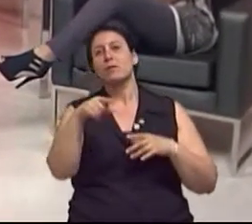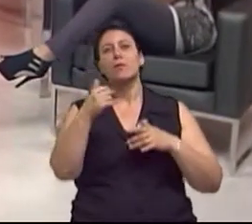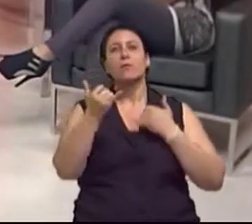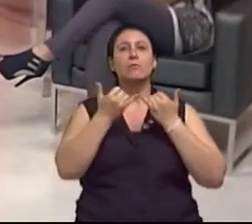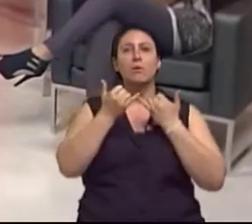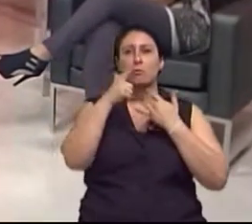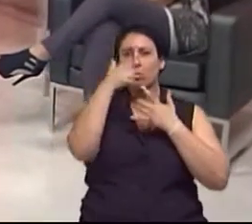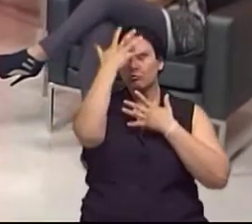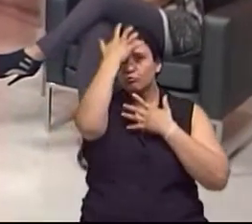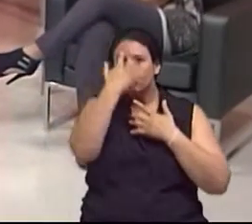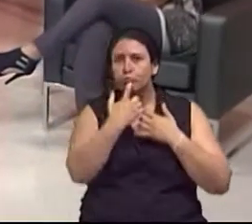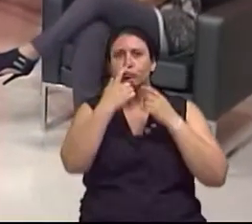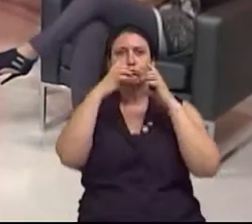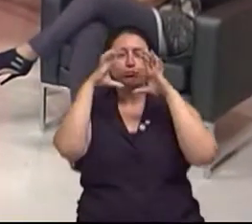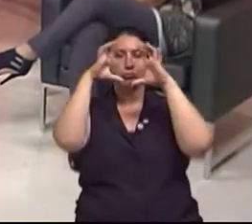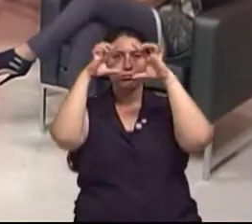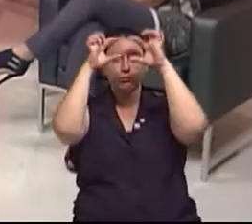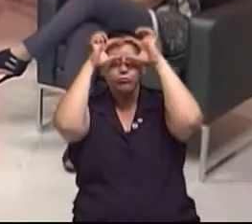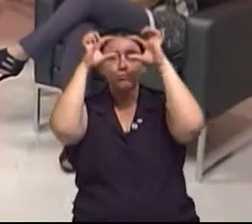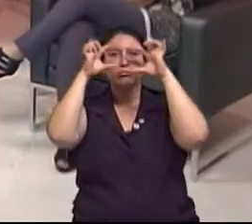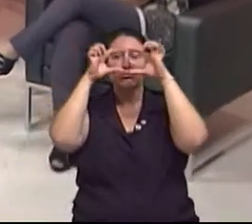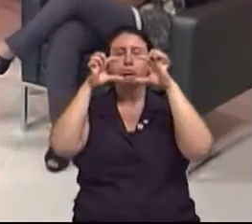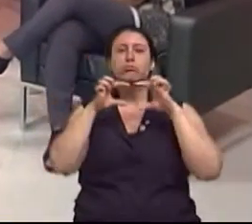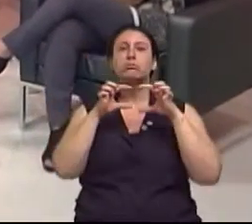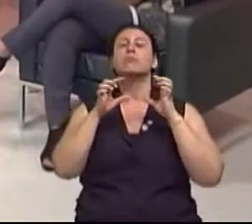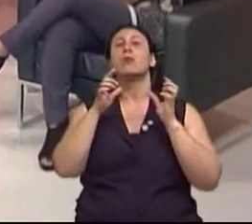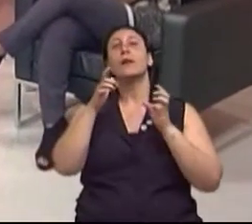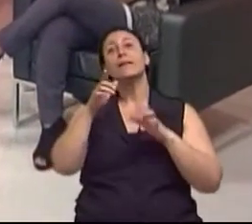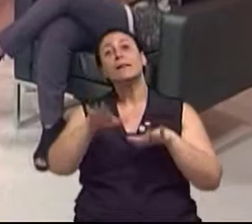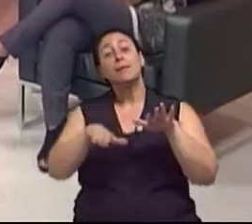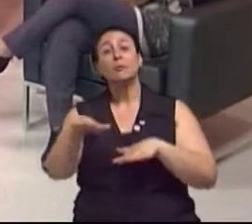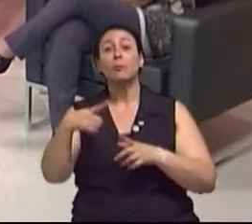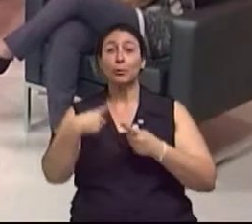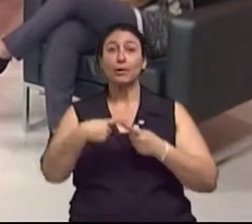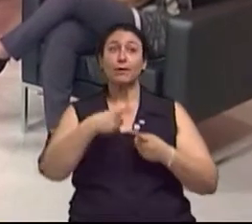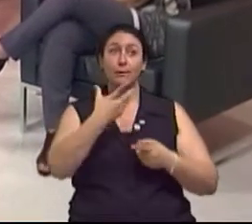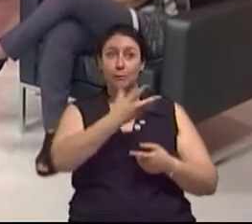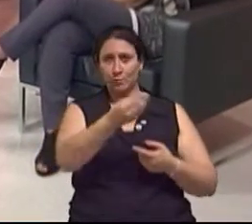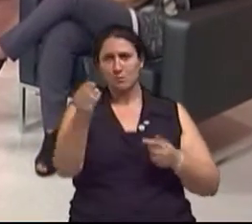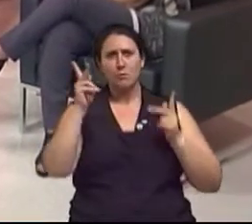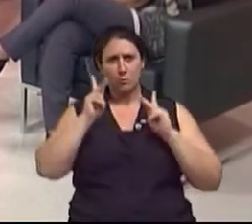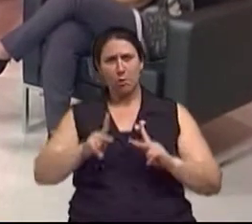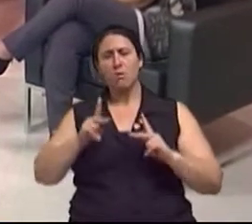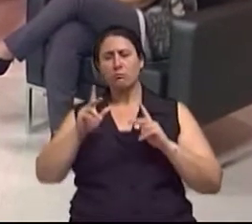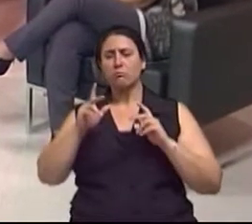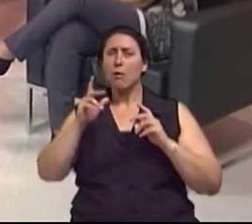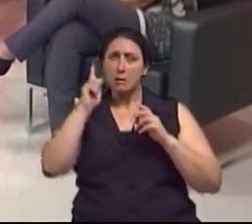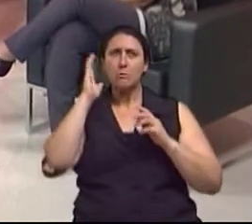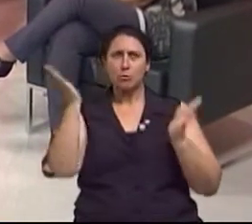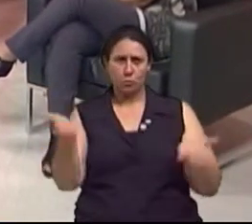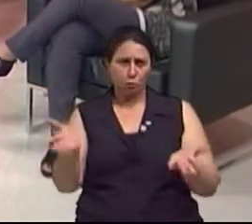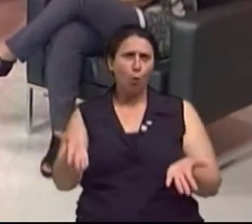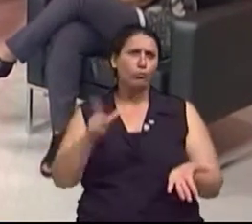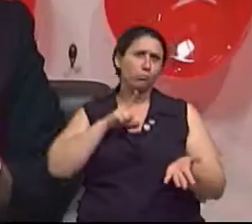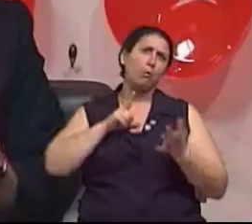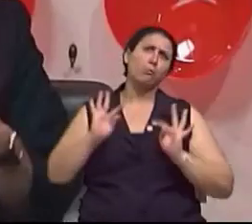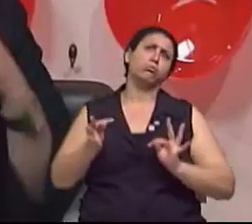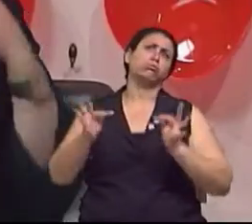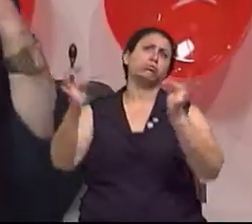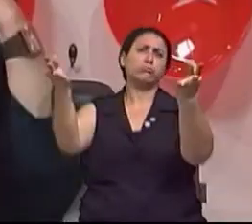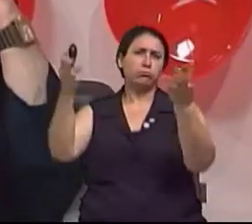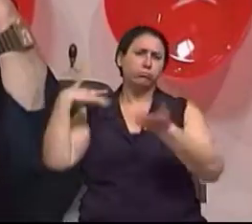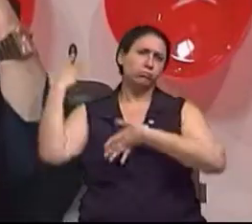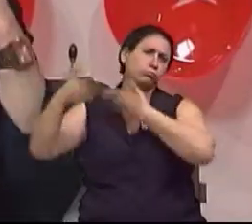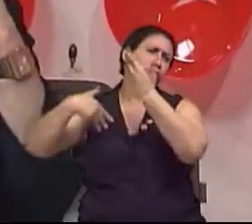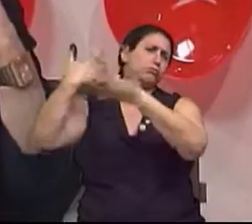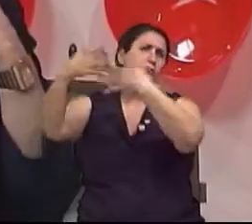fronte, para as periorbitárias. Embora hoje a gente avance um pouquinho e isso vai evoluindo,